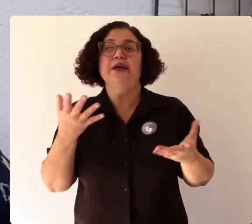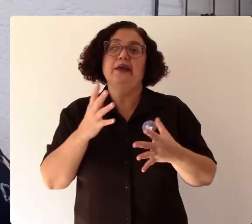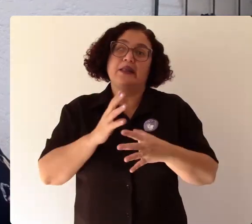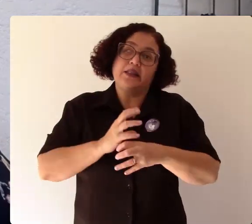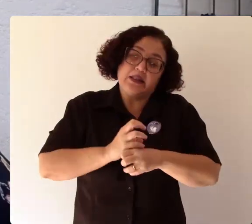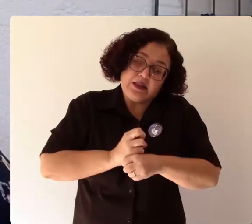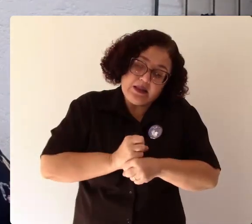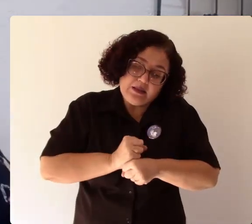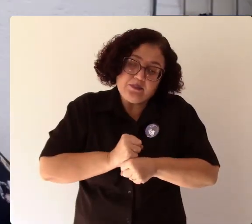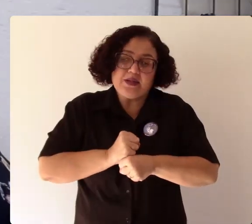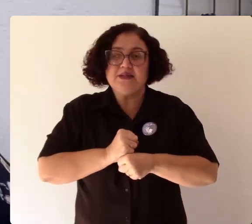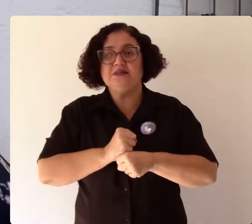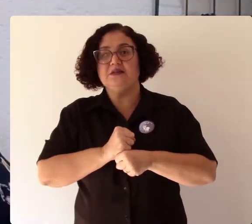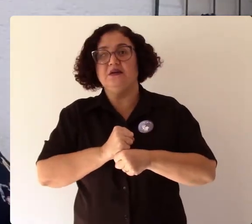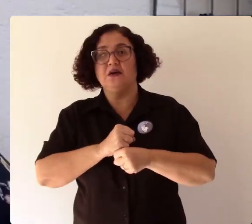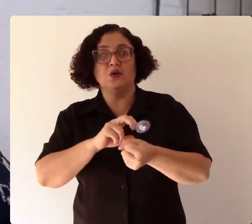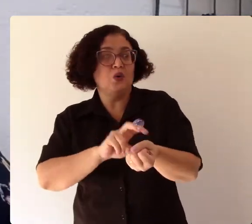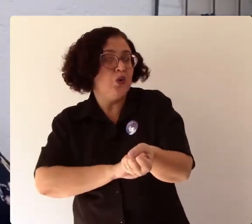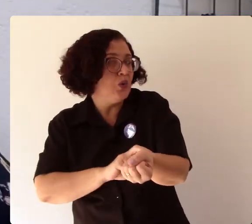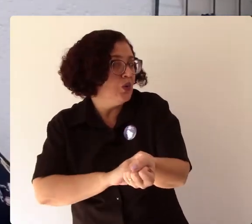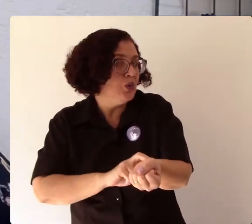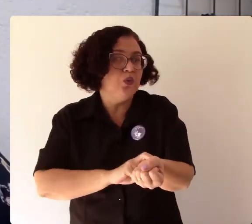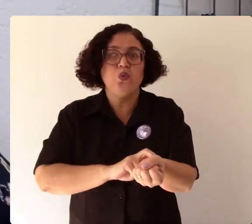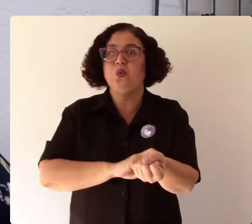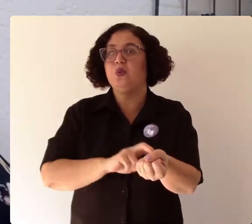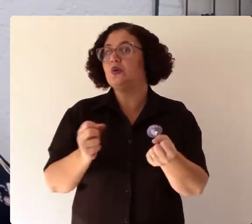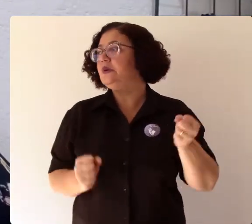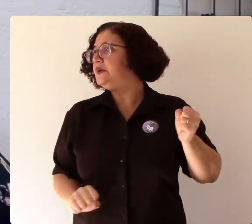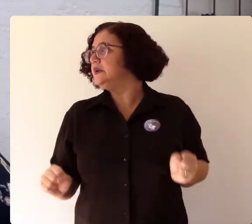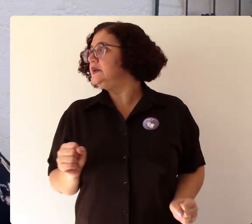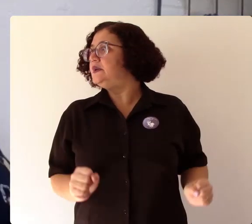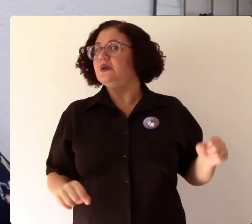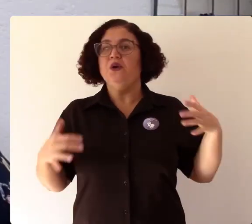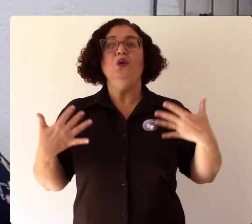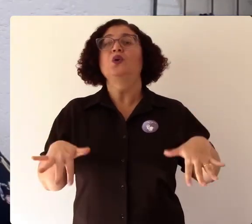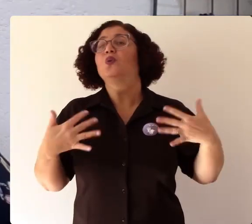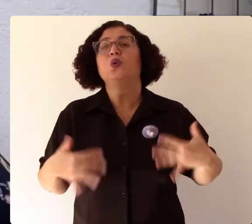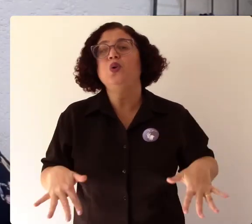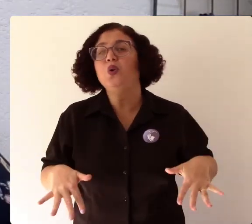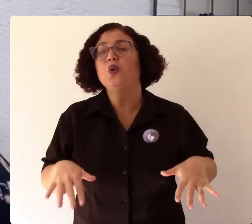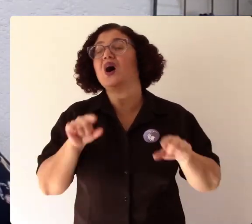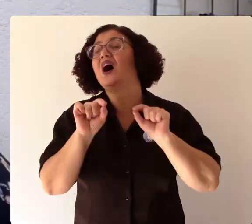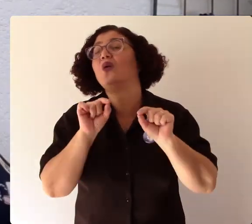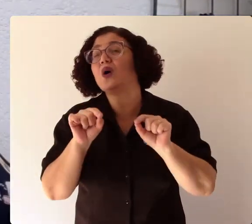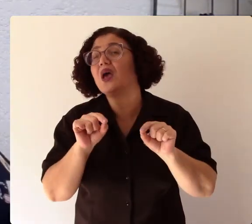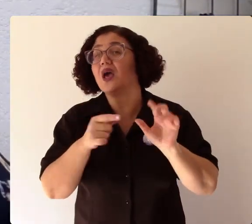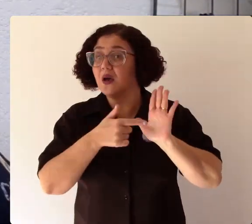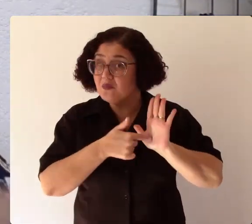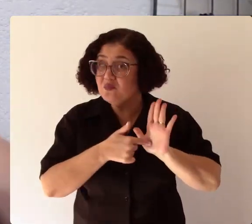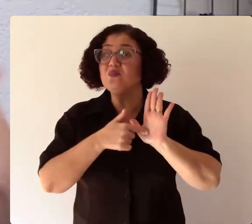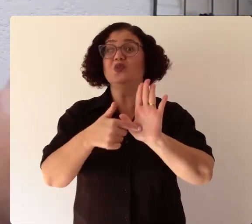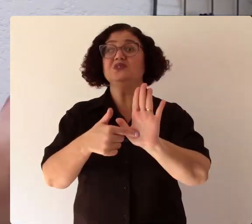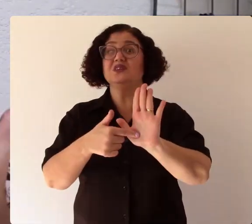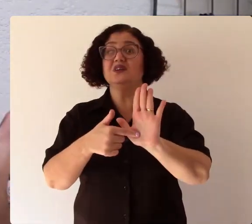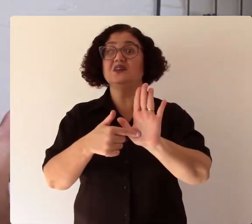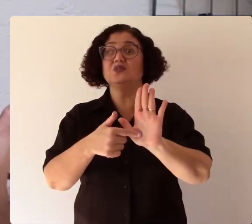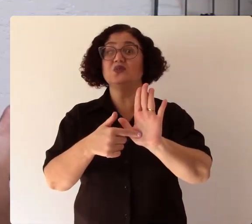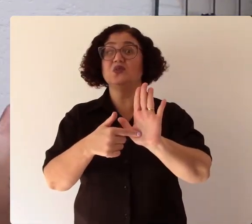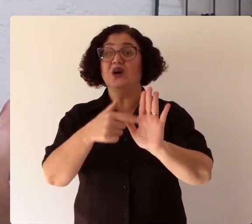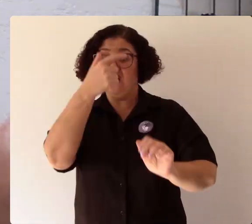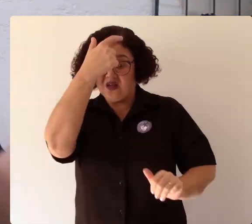que são formas né a depressão estresse ansiedade que são na verdade formas da gente